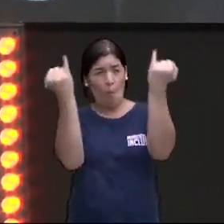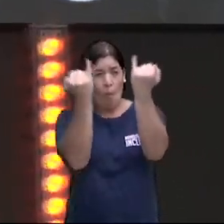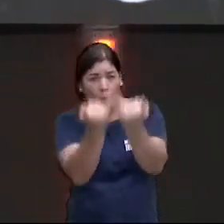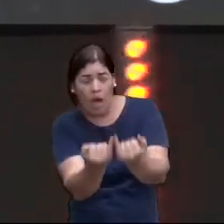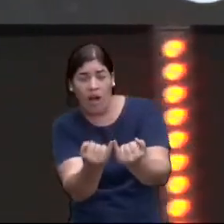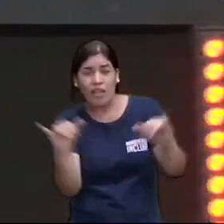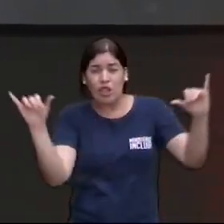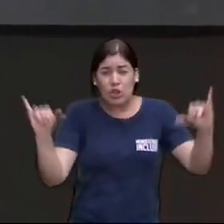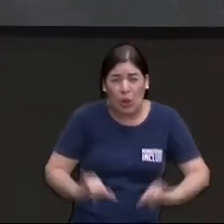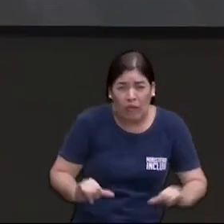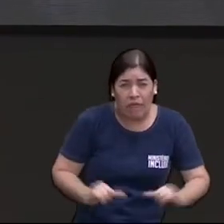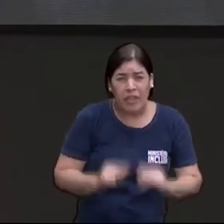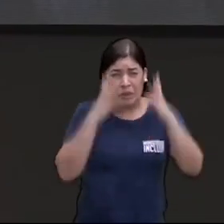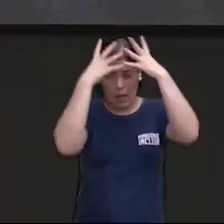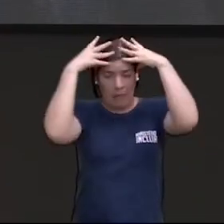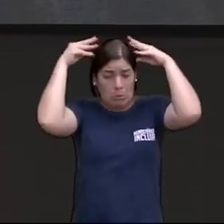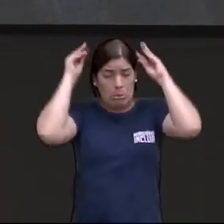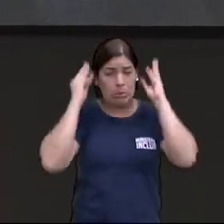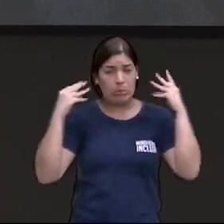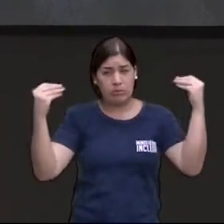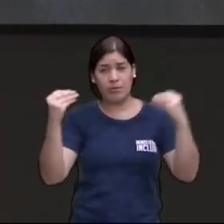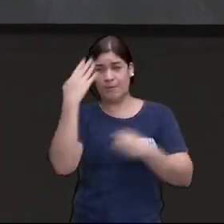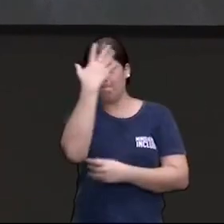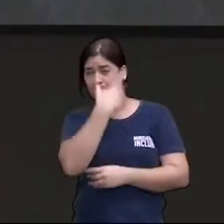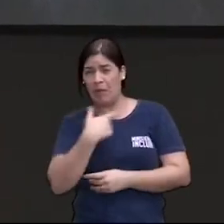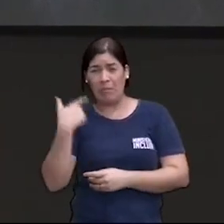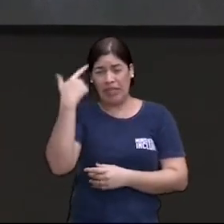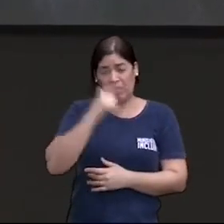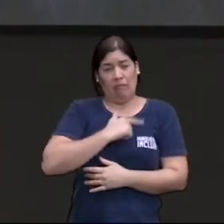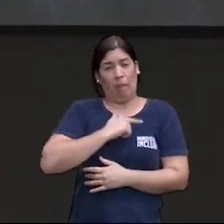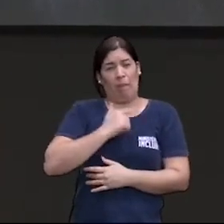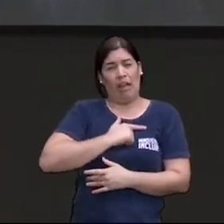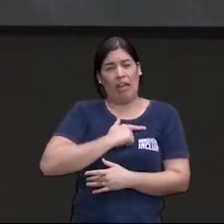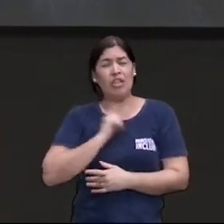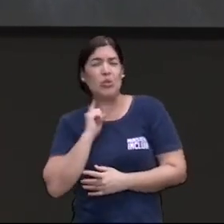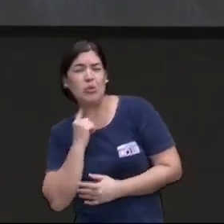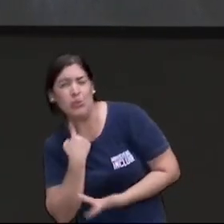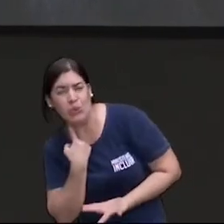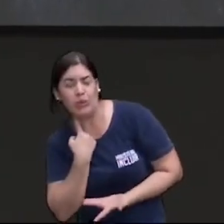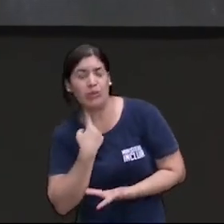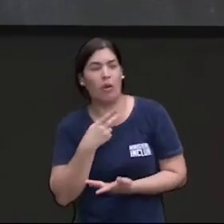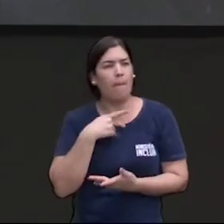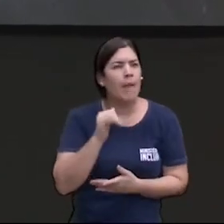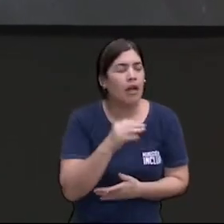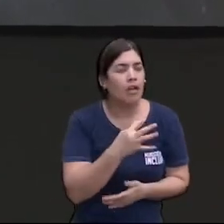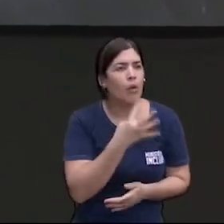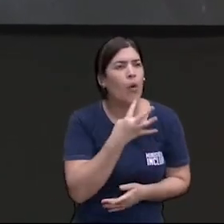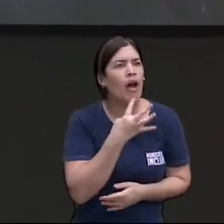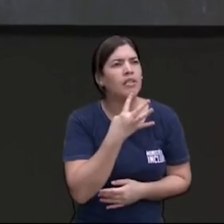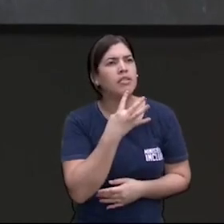o cabelo sem cortar a aparência estragada o pai de longe reconhece